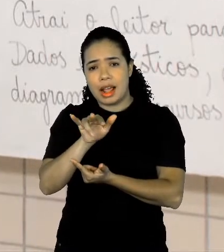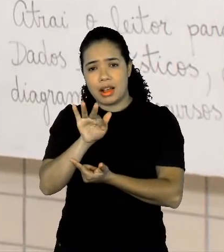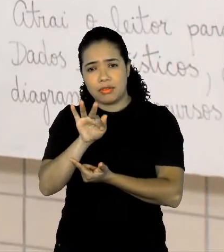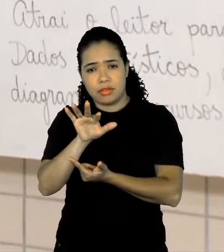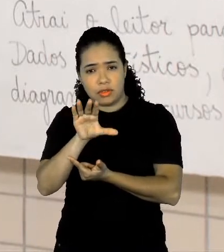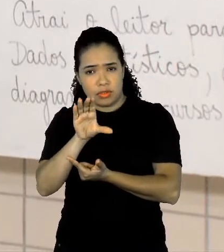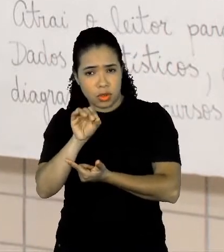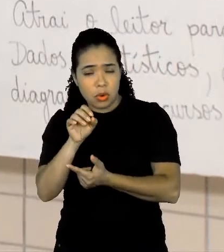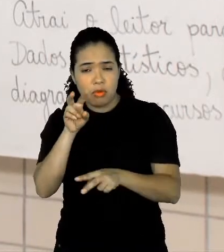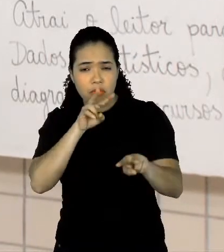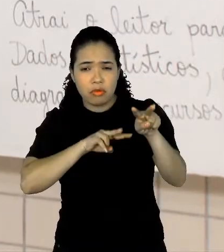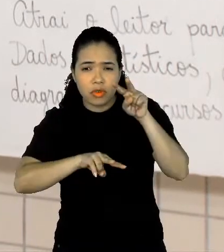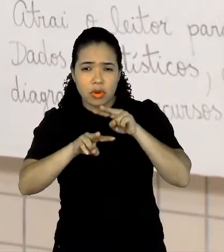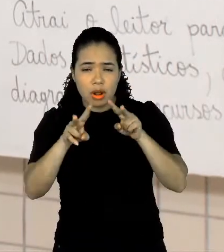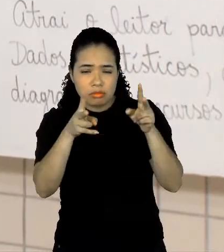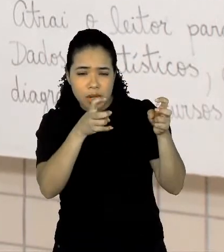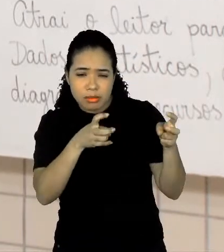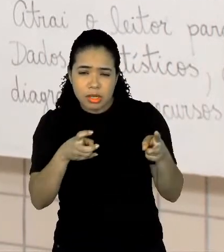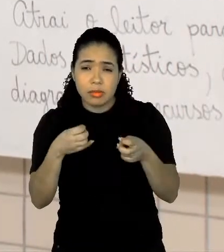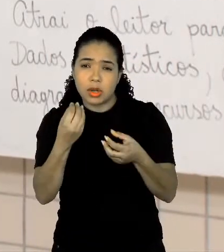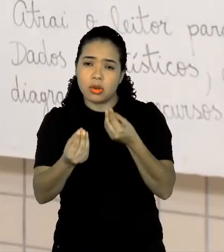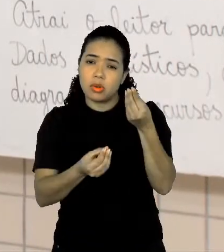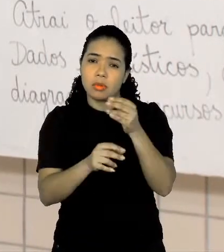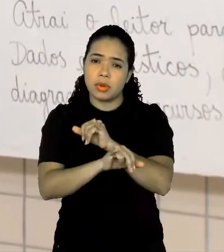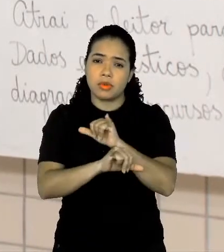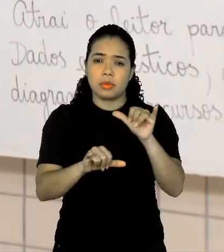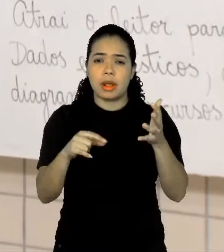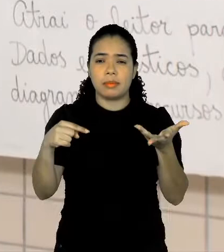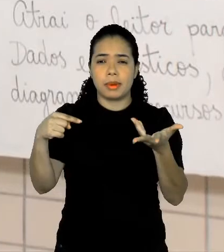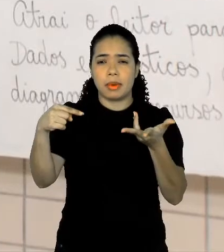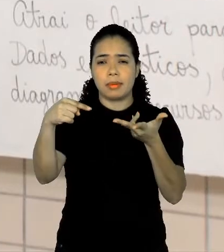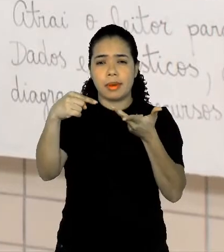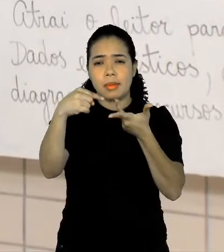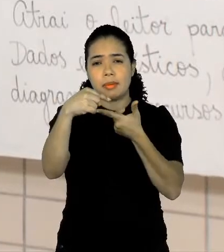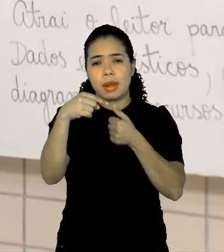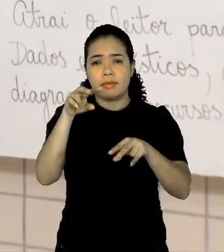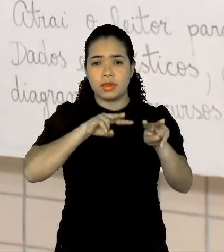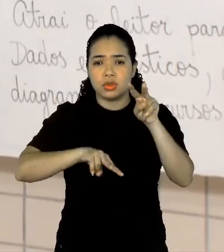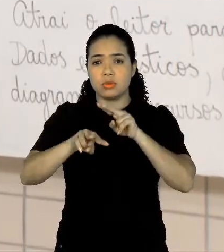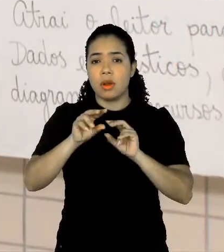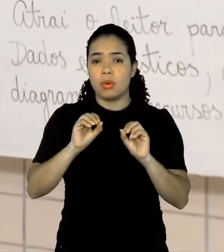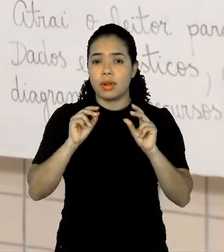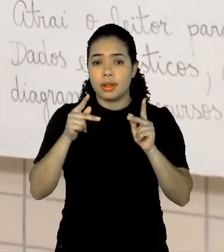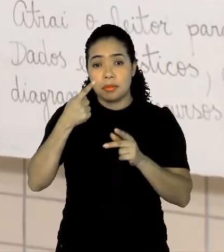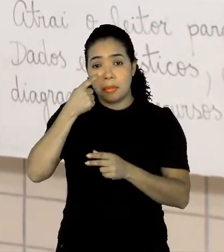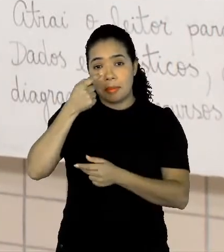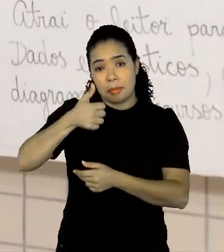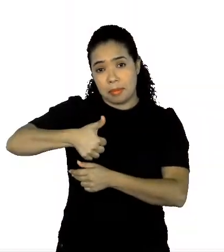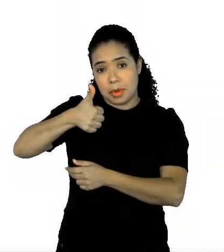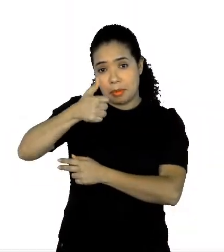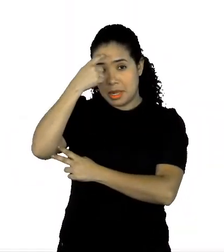essa informação, ela é trabalhada com esse elemento visual. Então, vamos ver a primeira imagem?